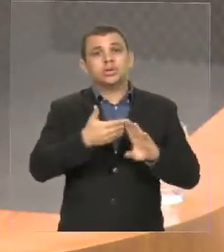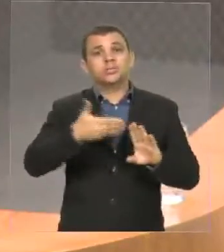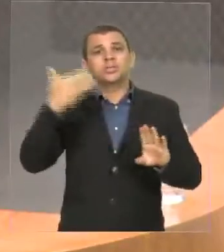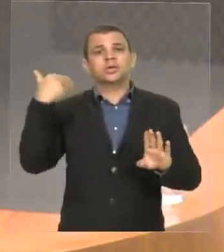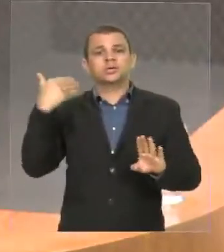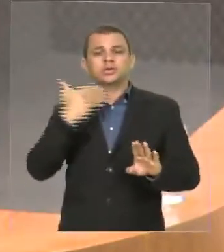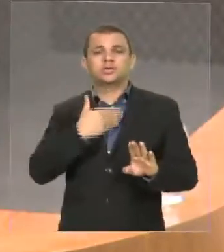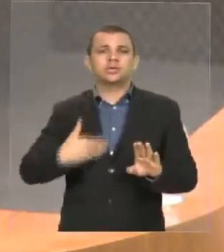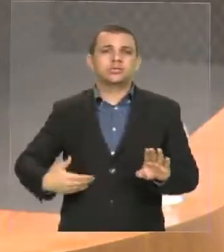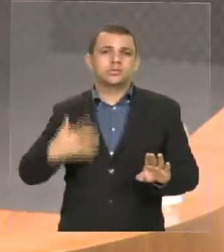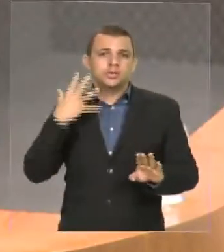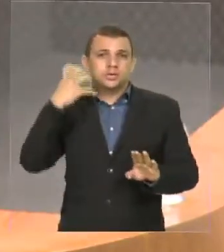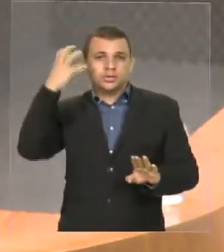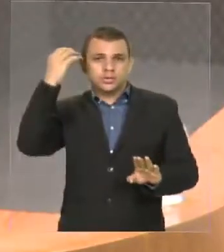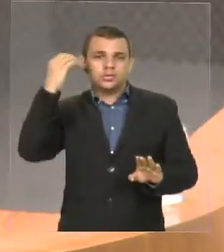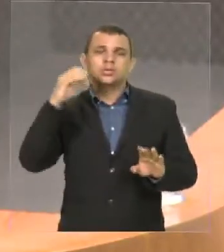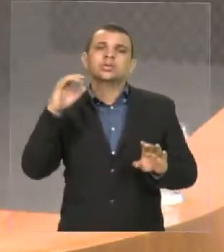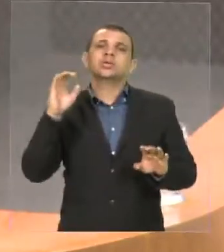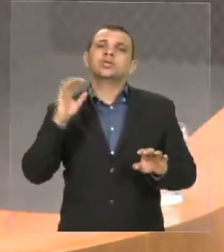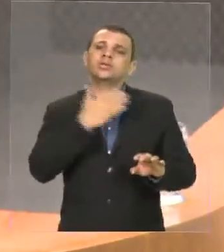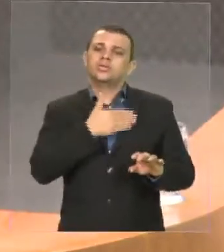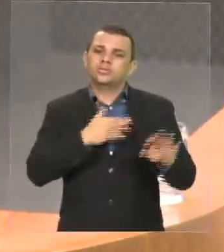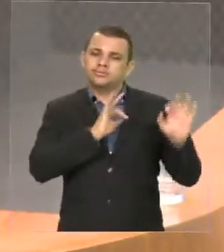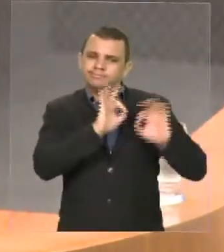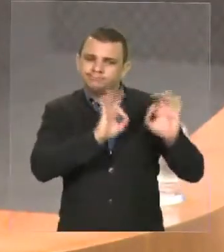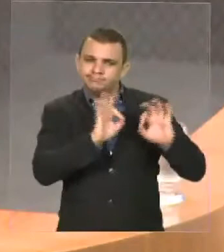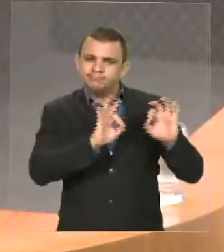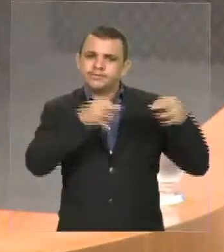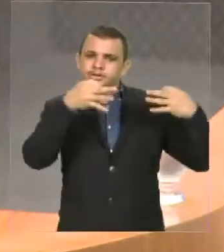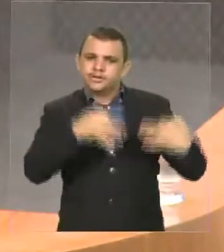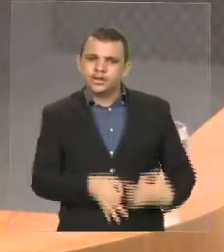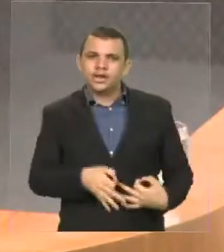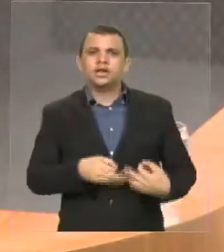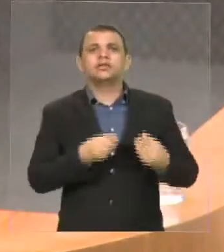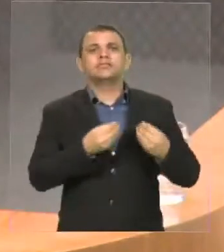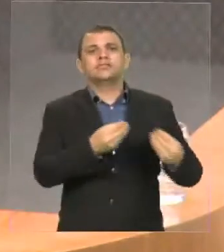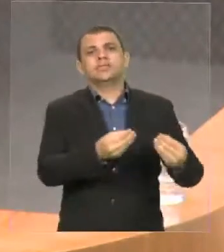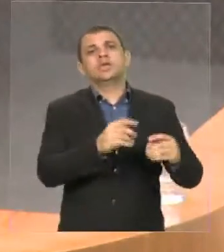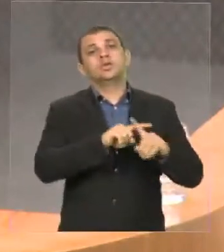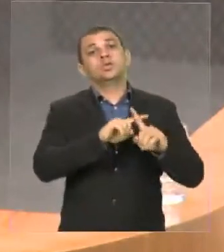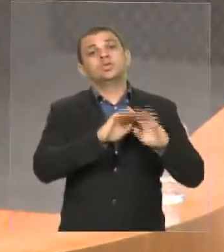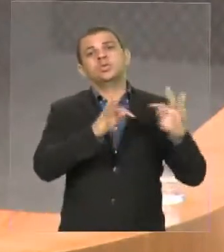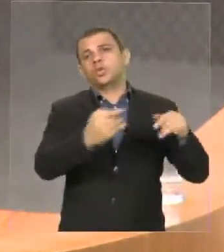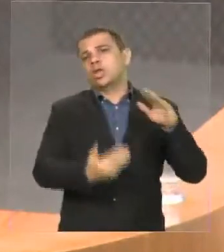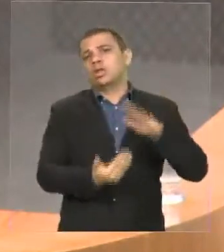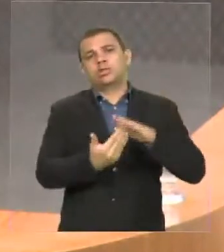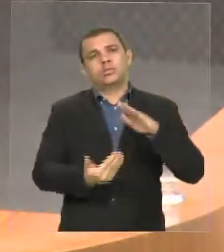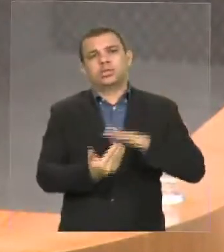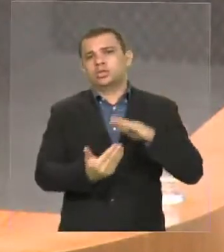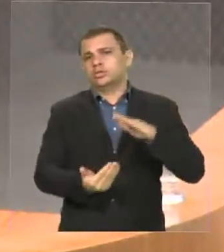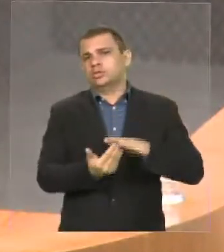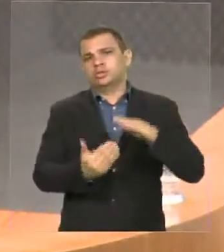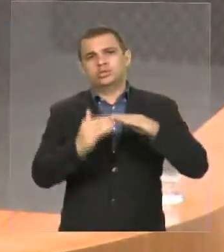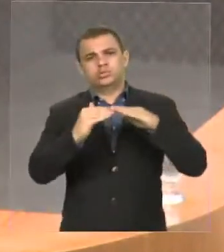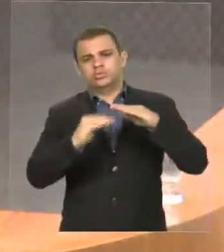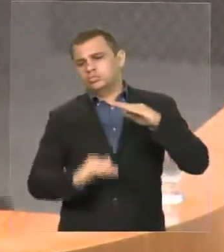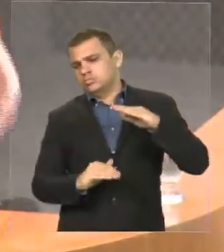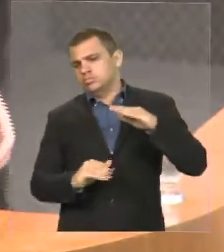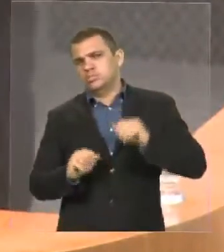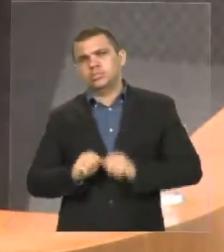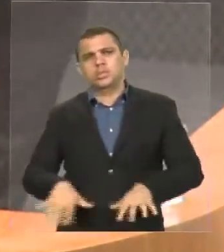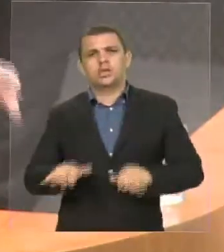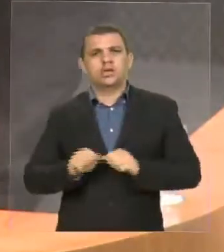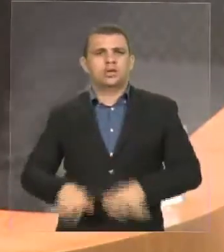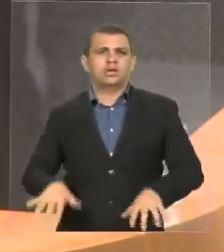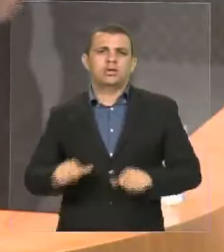governadora Rosiana Sarney, que deixou aqui os limites da lei de responsabilidade fiscal, bem abaixo dos limites de